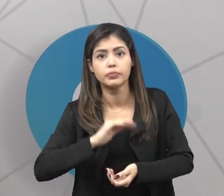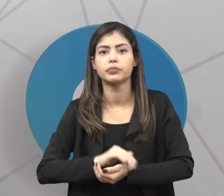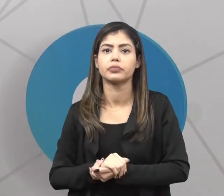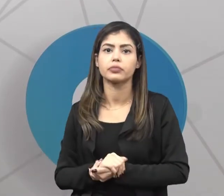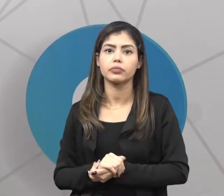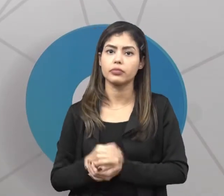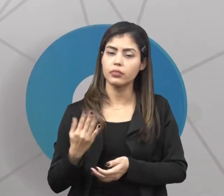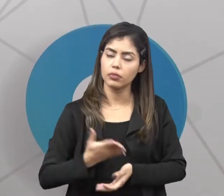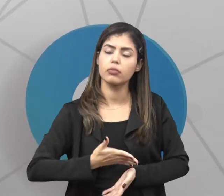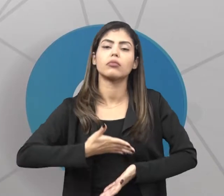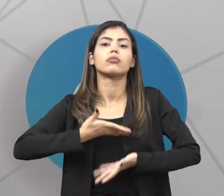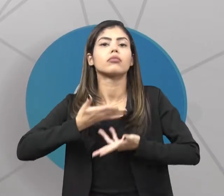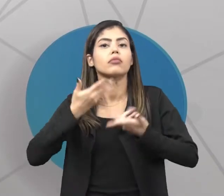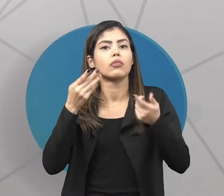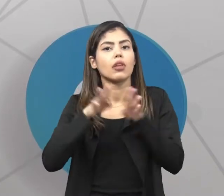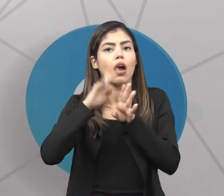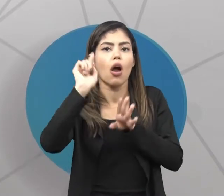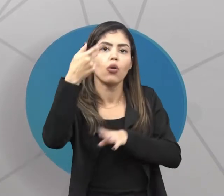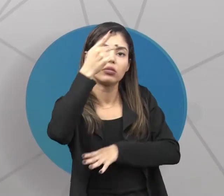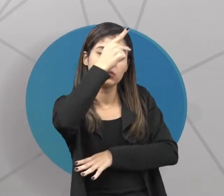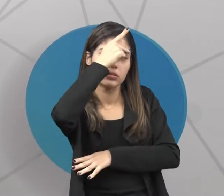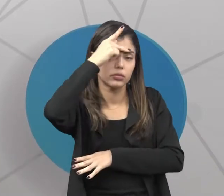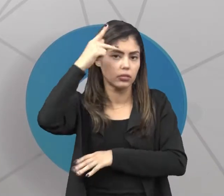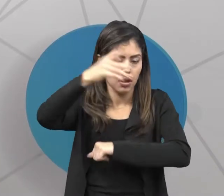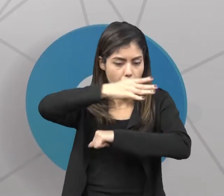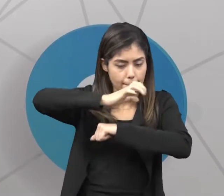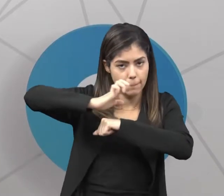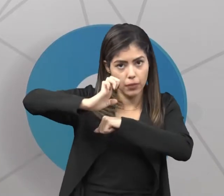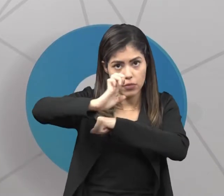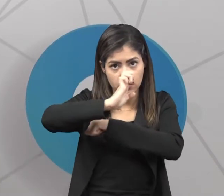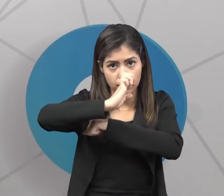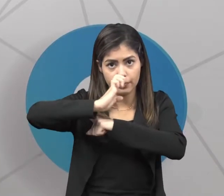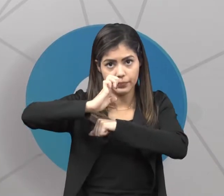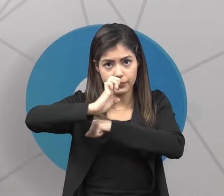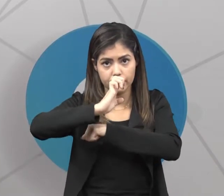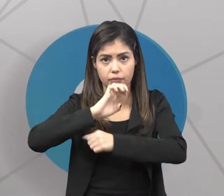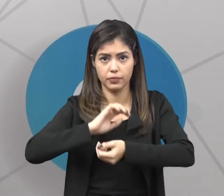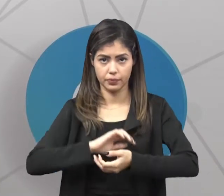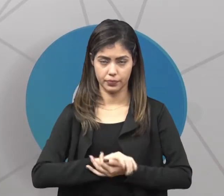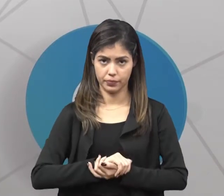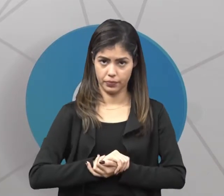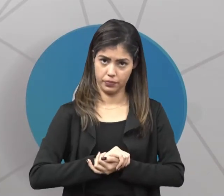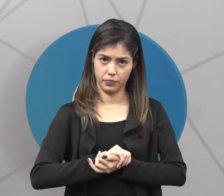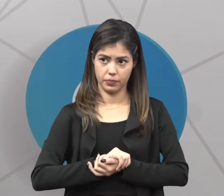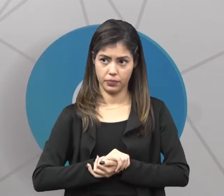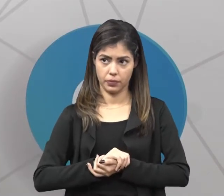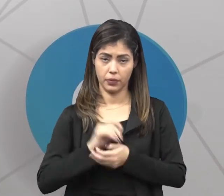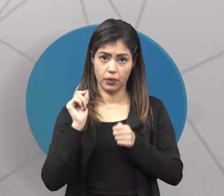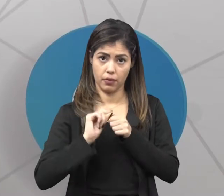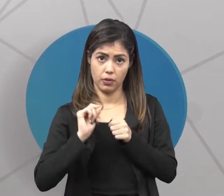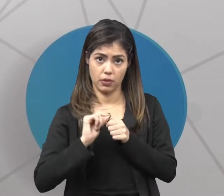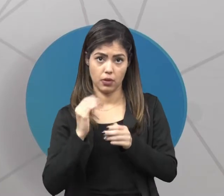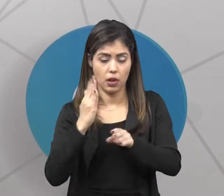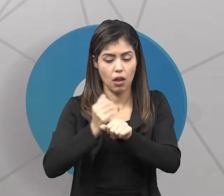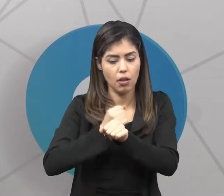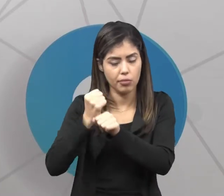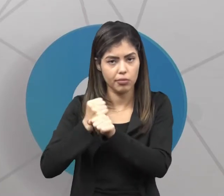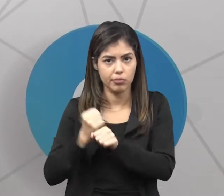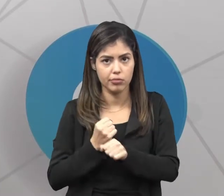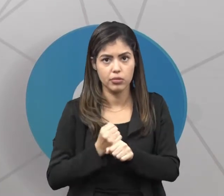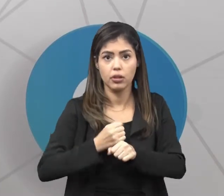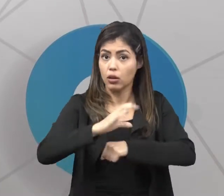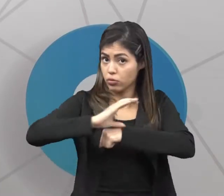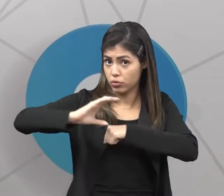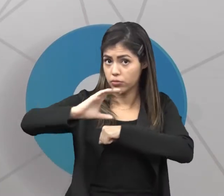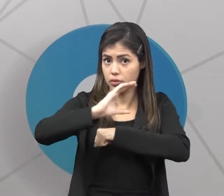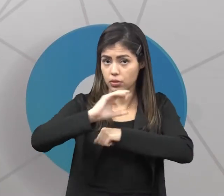inspirar outros estados a elaborar as suas constituições,